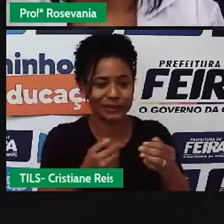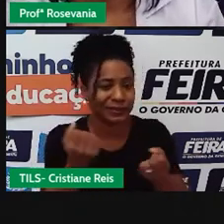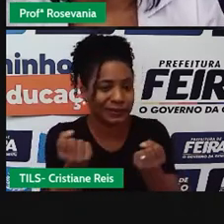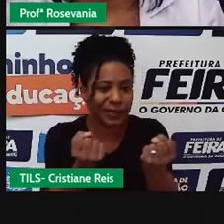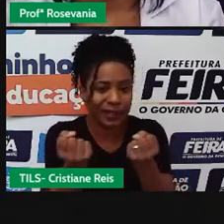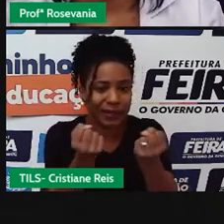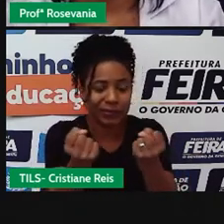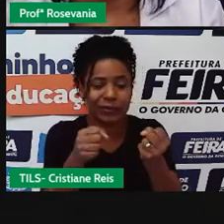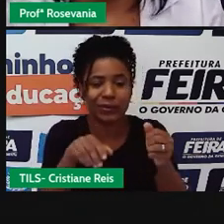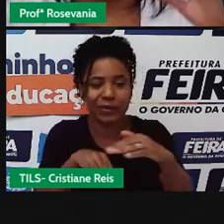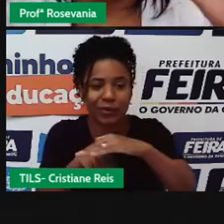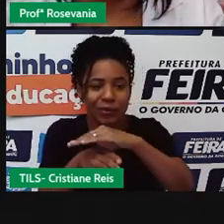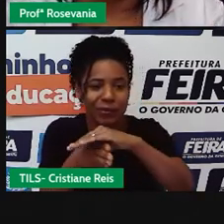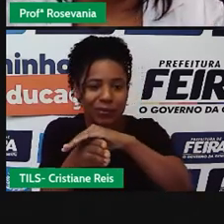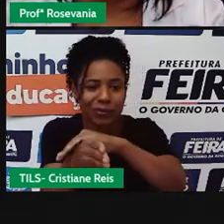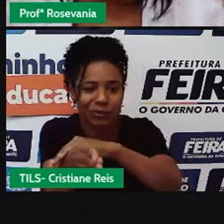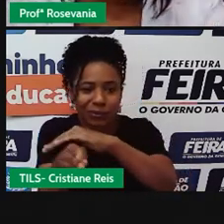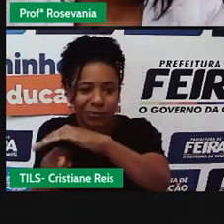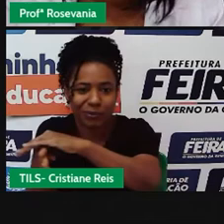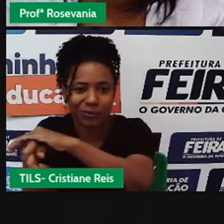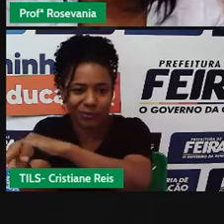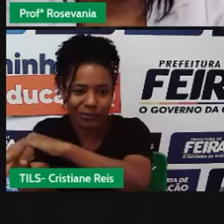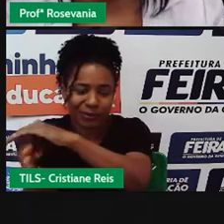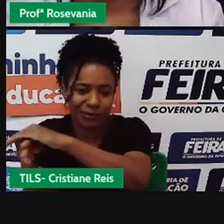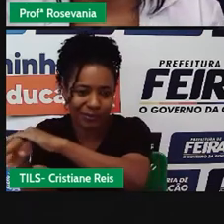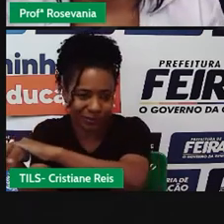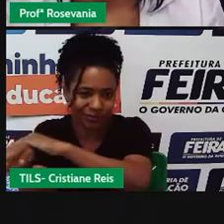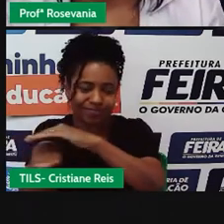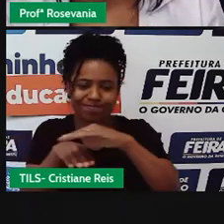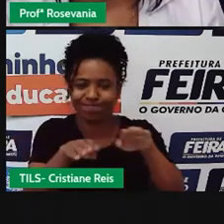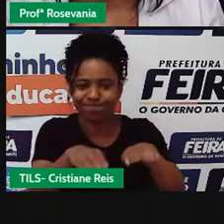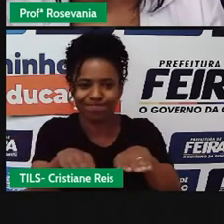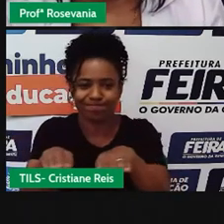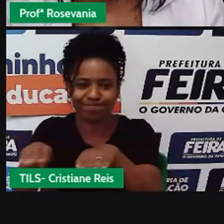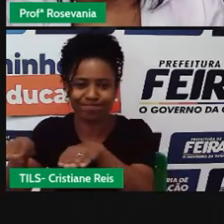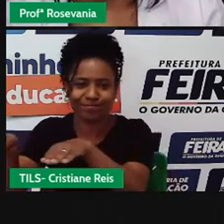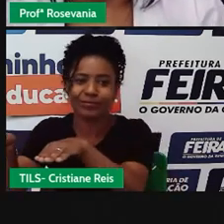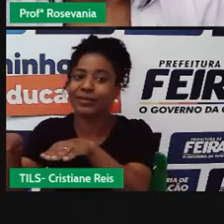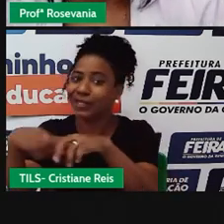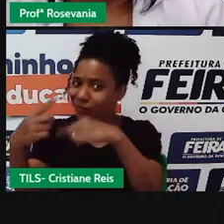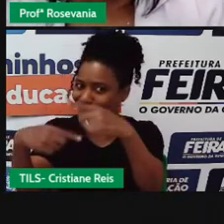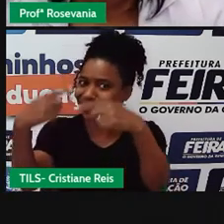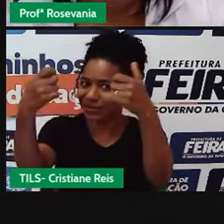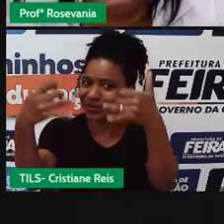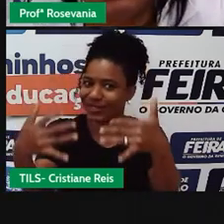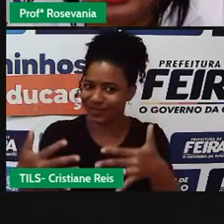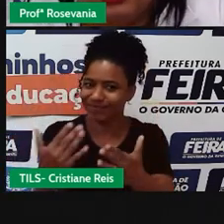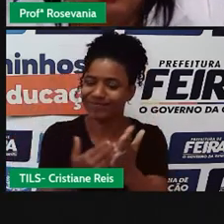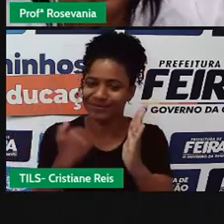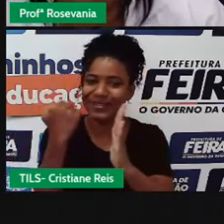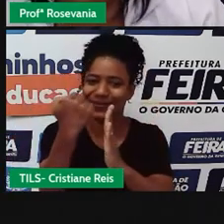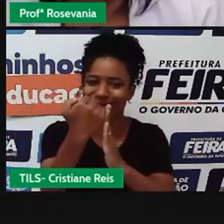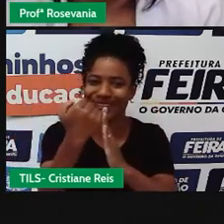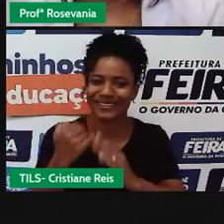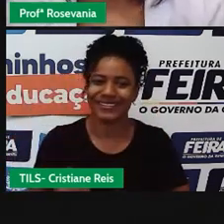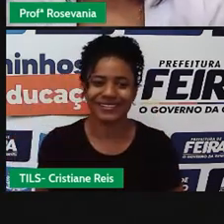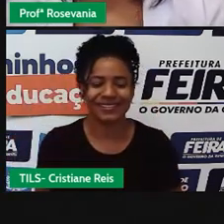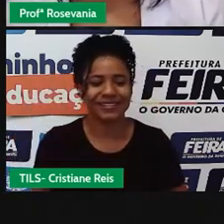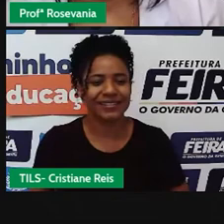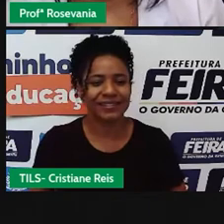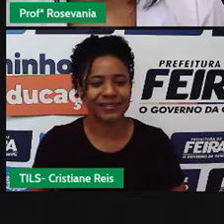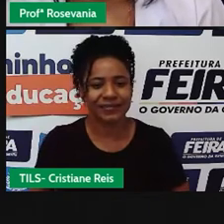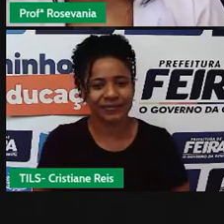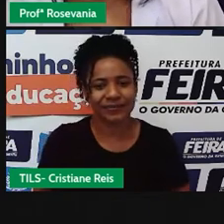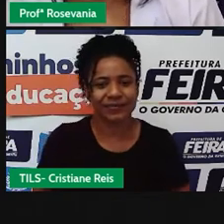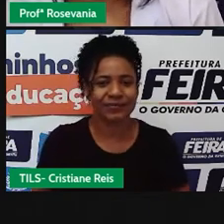coisa que é ocupada lá na cidade, já é um outro problema que a gente vai ver isso depois, né. Bom, mas aí, agora, bora falar um pouco,